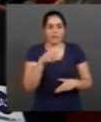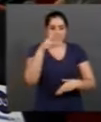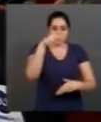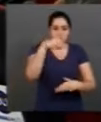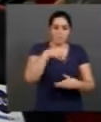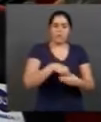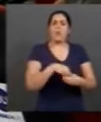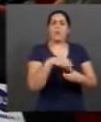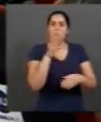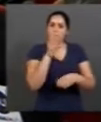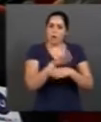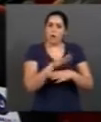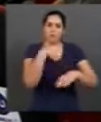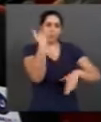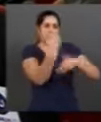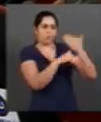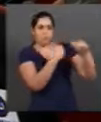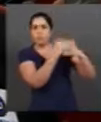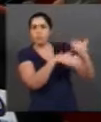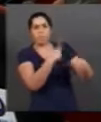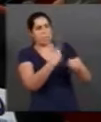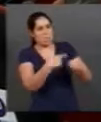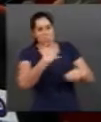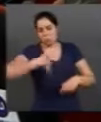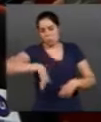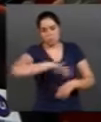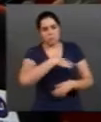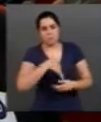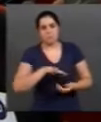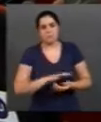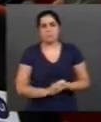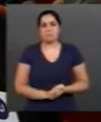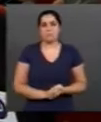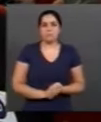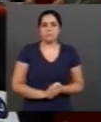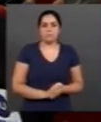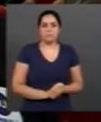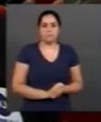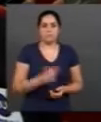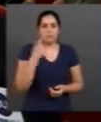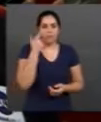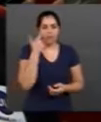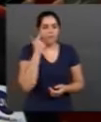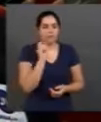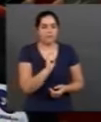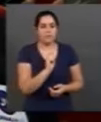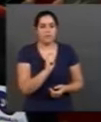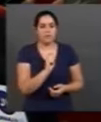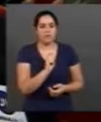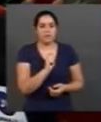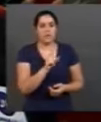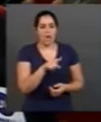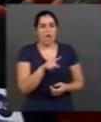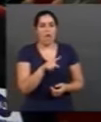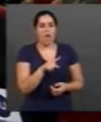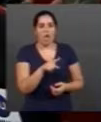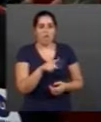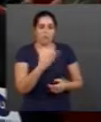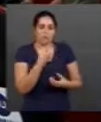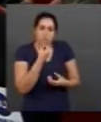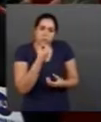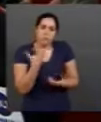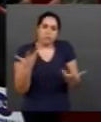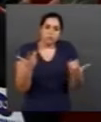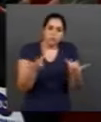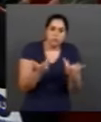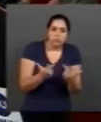no desenvolvimento, ser reconhecida como uma instituição forte em Minas Gerais para